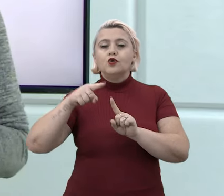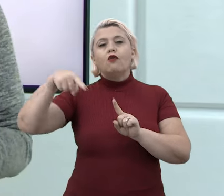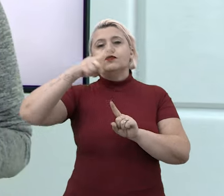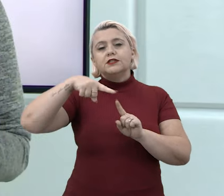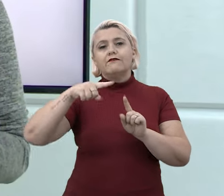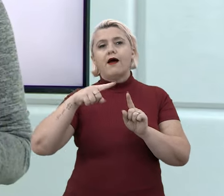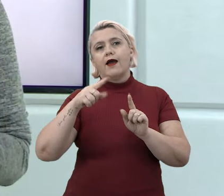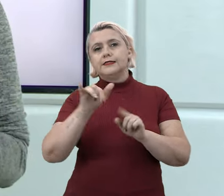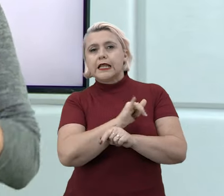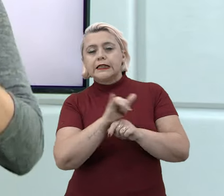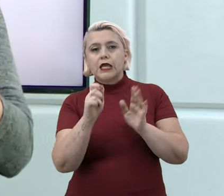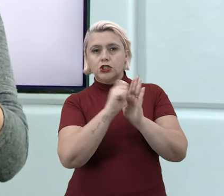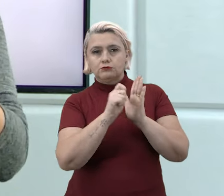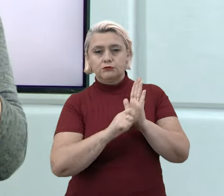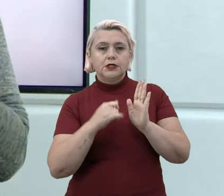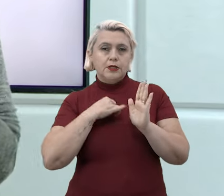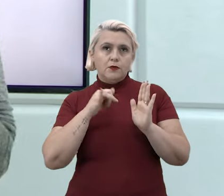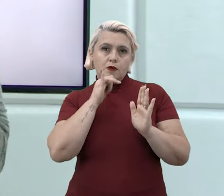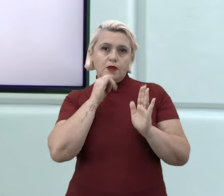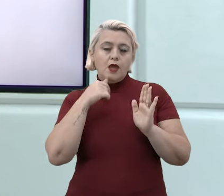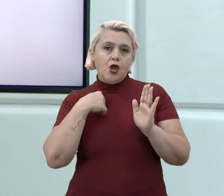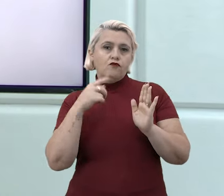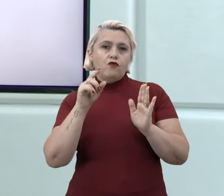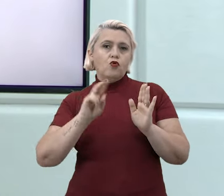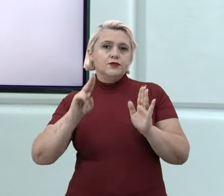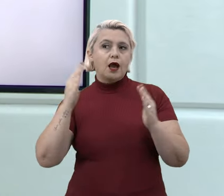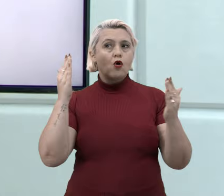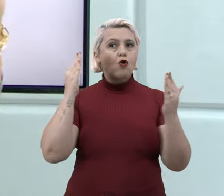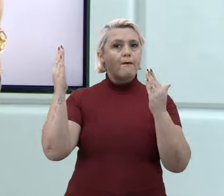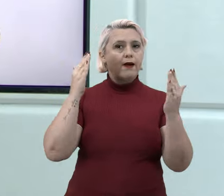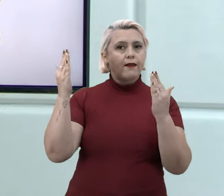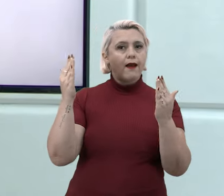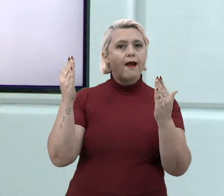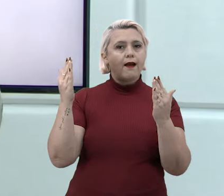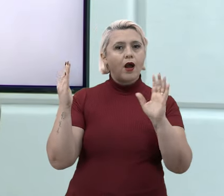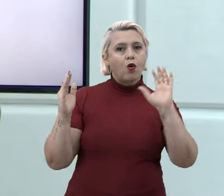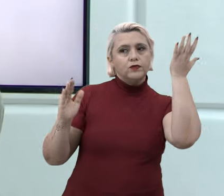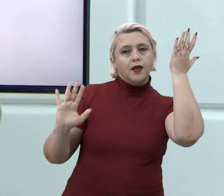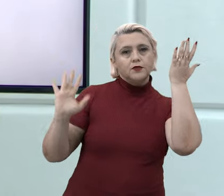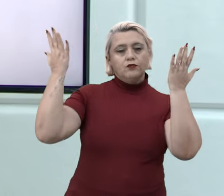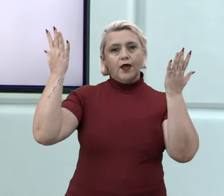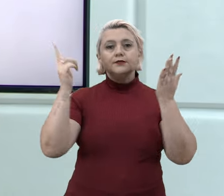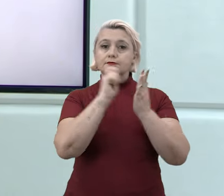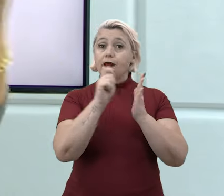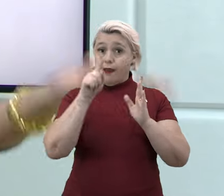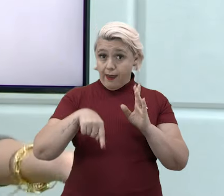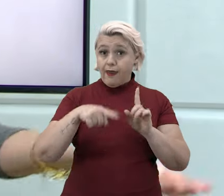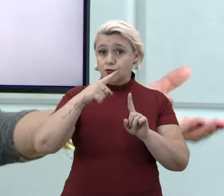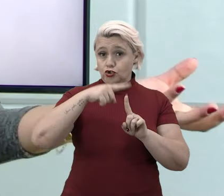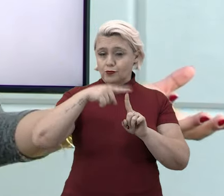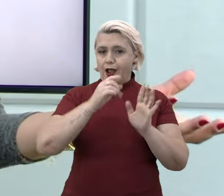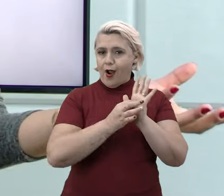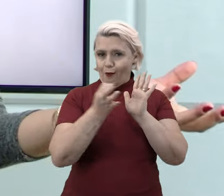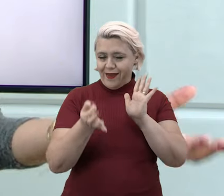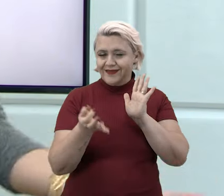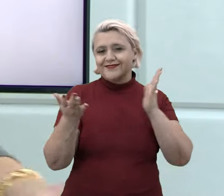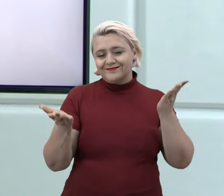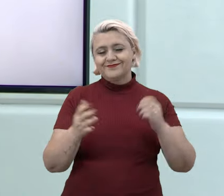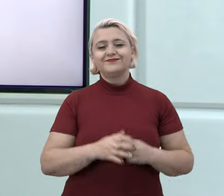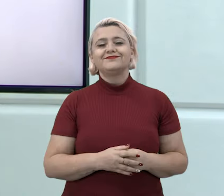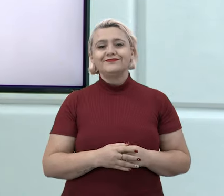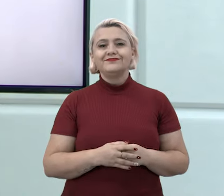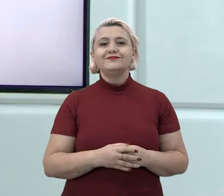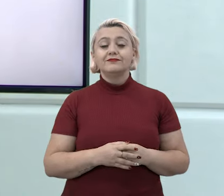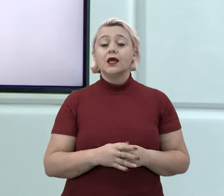de recurso que você vai usar, por exemplo, ai eu vou usar o recurso de comparar duas situações. Isso é um tipo de argumento, tá?